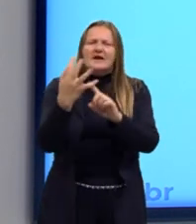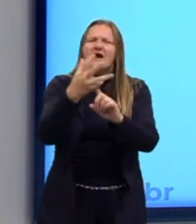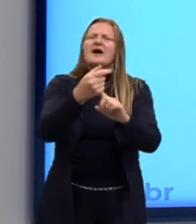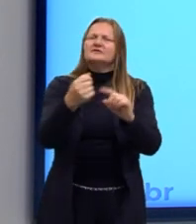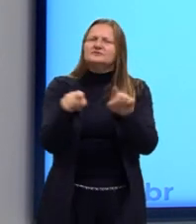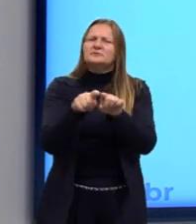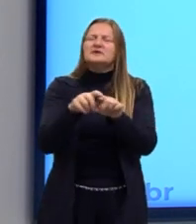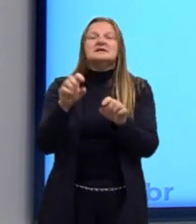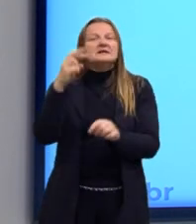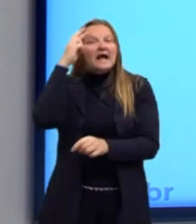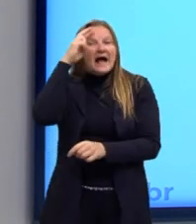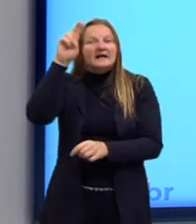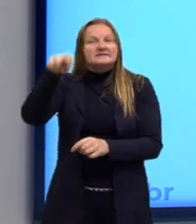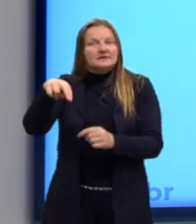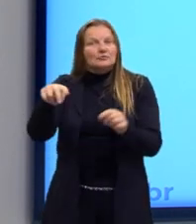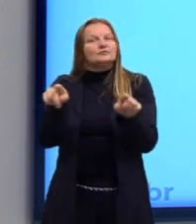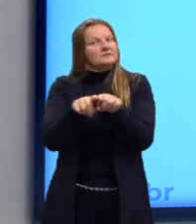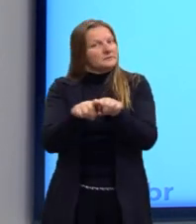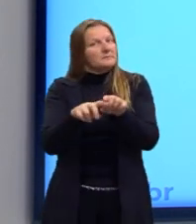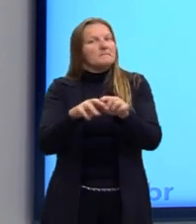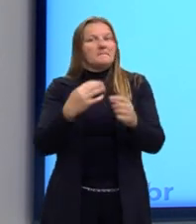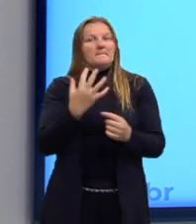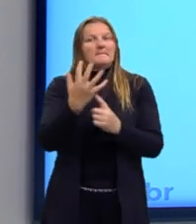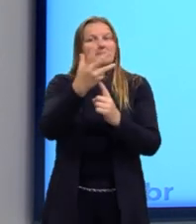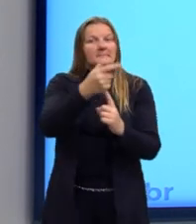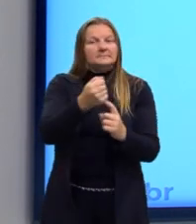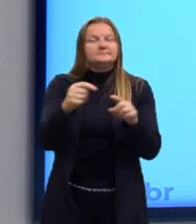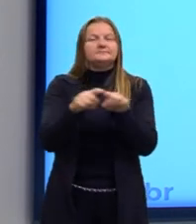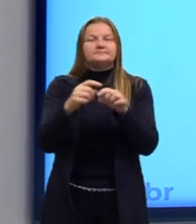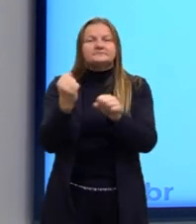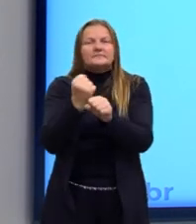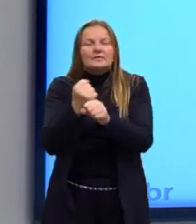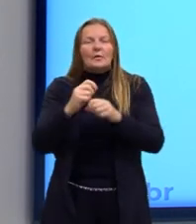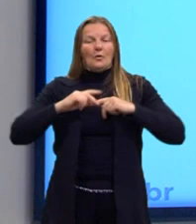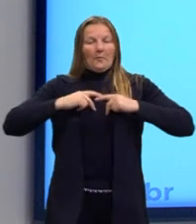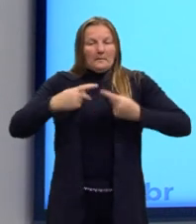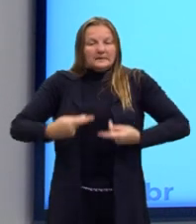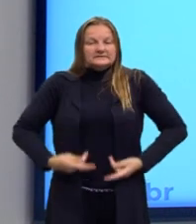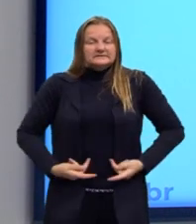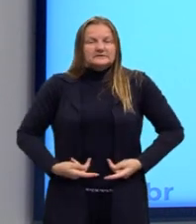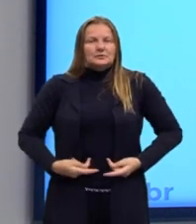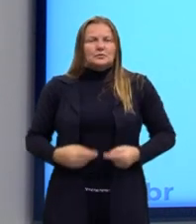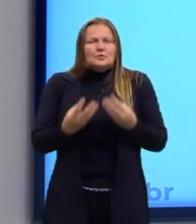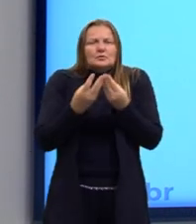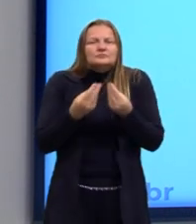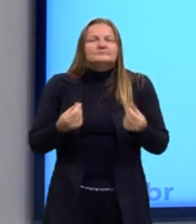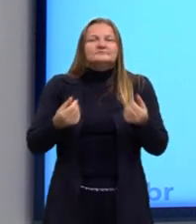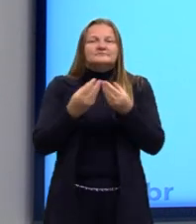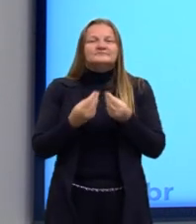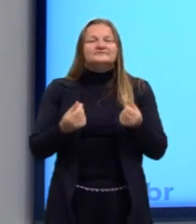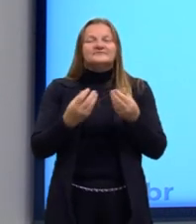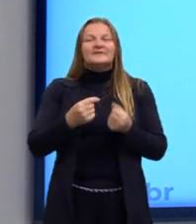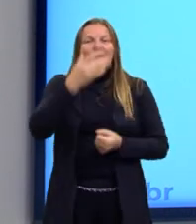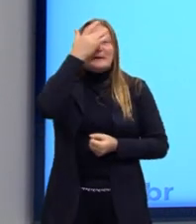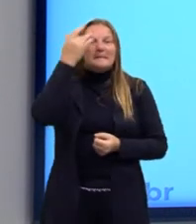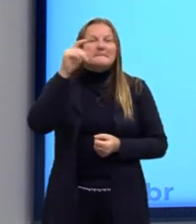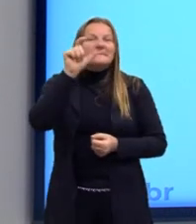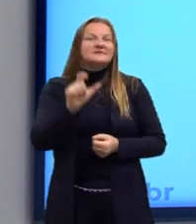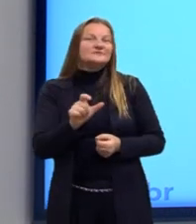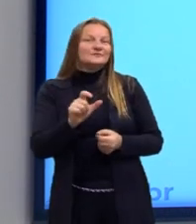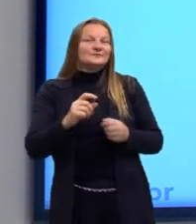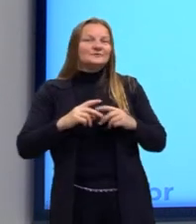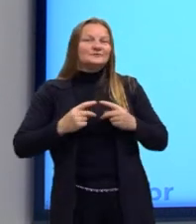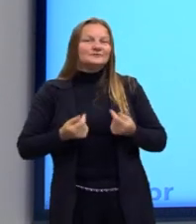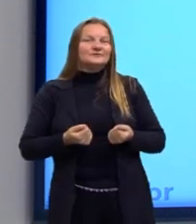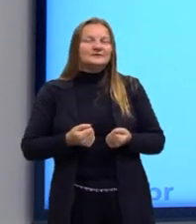produz esse significado ao mundo, produz essa humanização, essa sensibilidade do ser humano. Vocês lembram